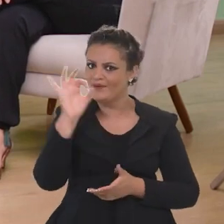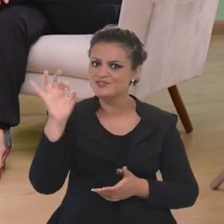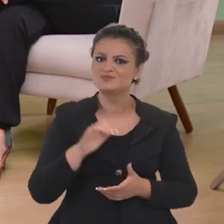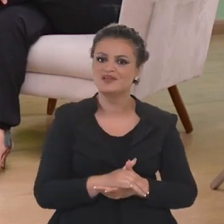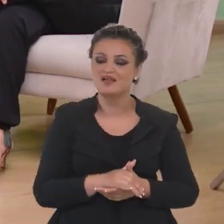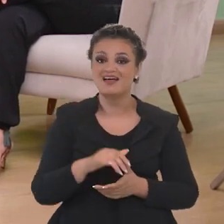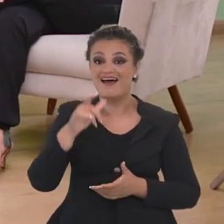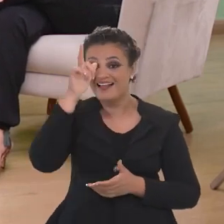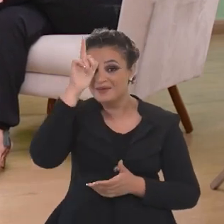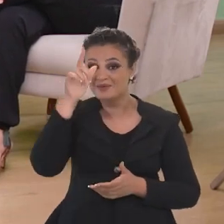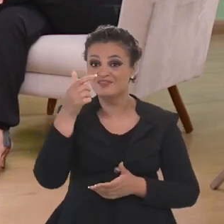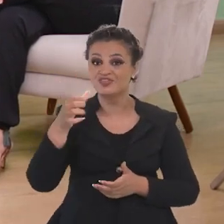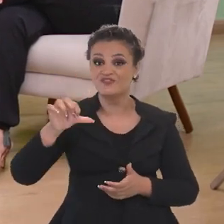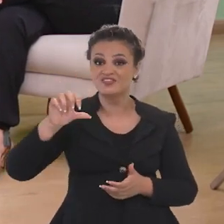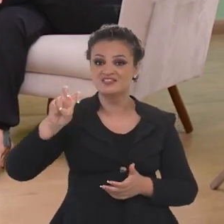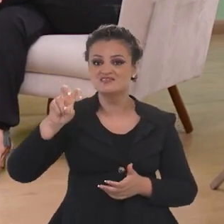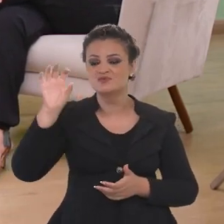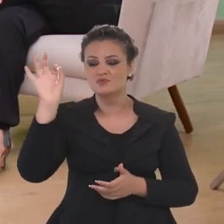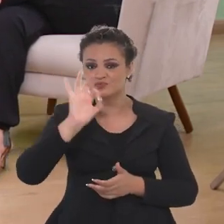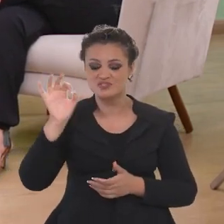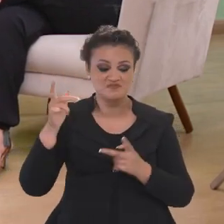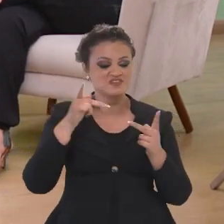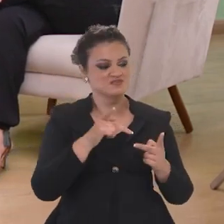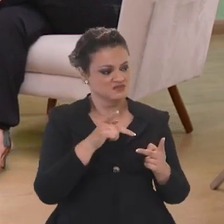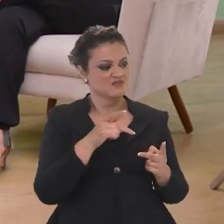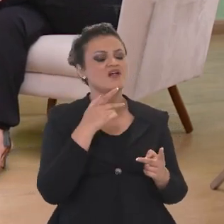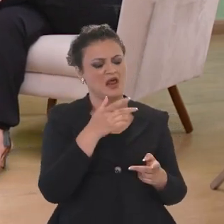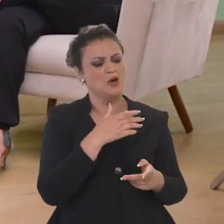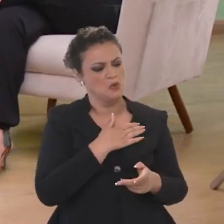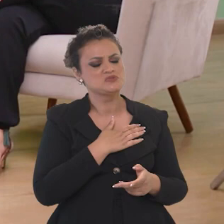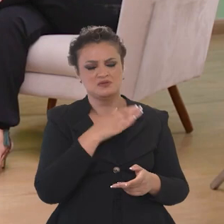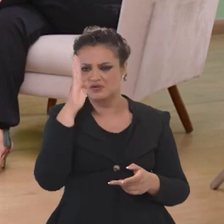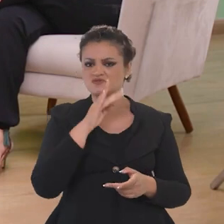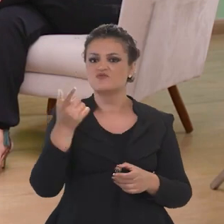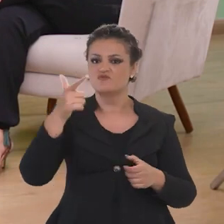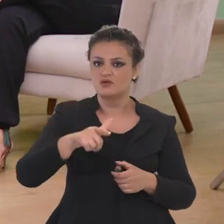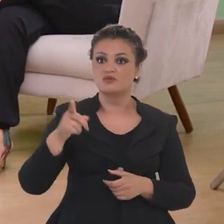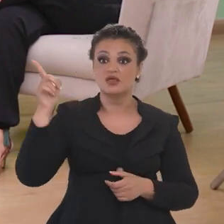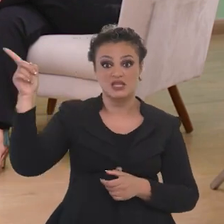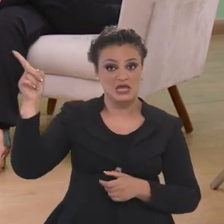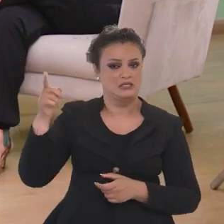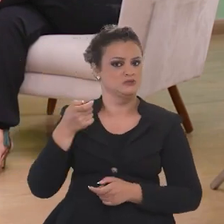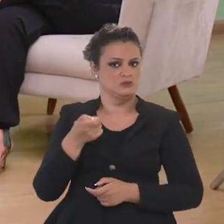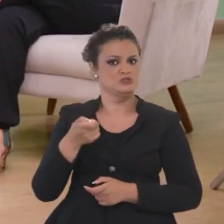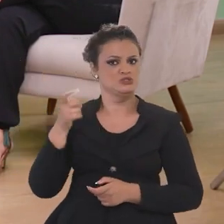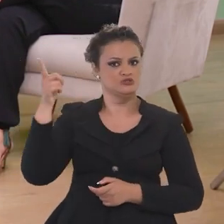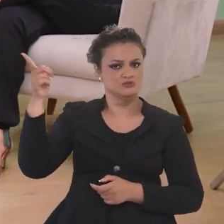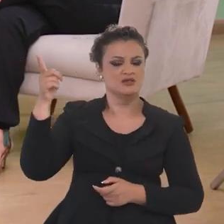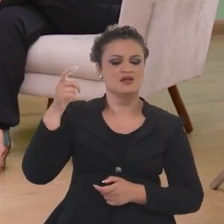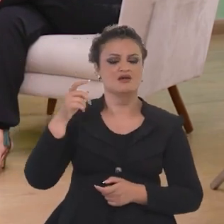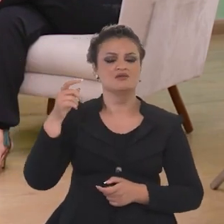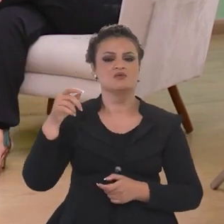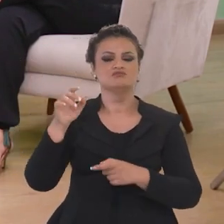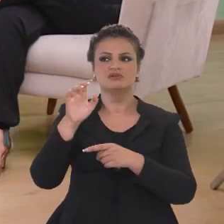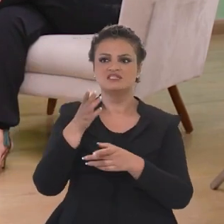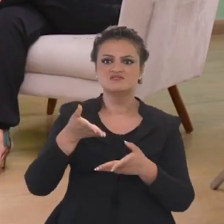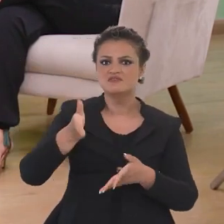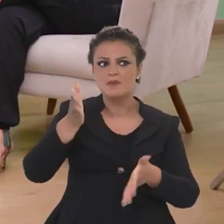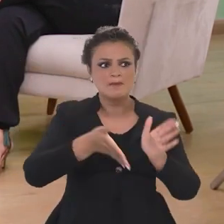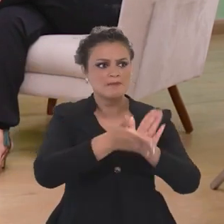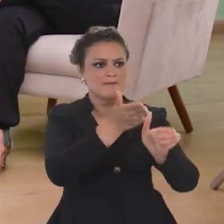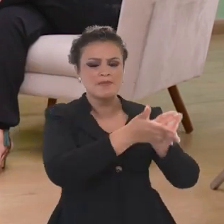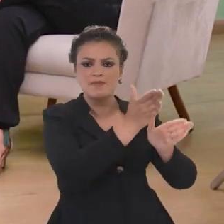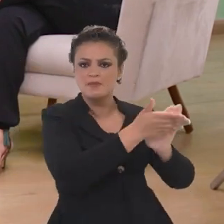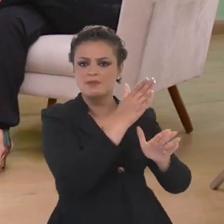extremamente. Na Alemanha é 95%. Um público que é exigente, né? Um público que mora num lugar onde o Estado funciona, onde as